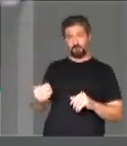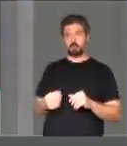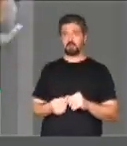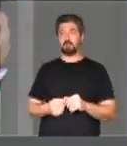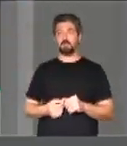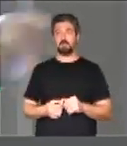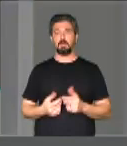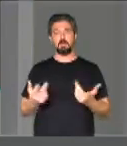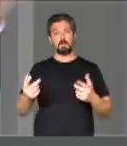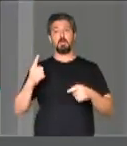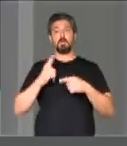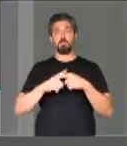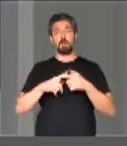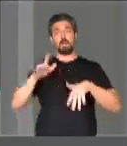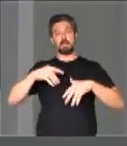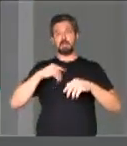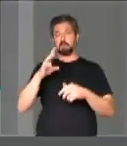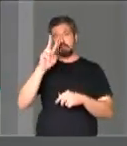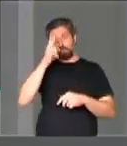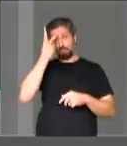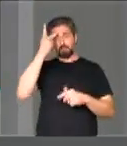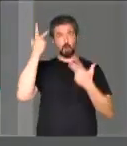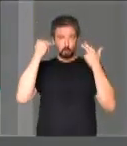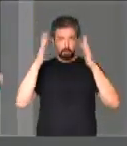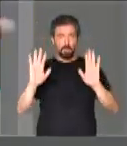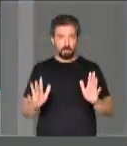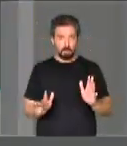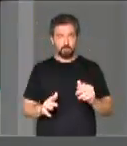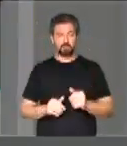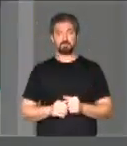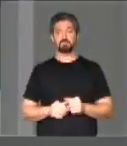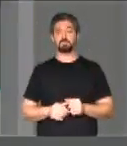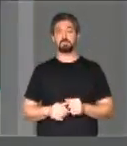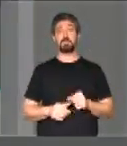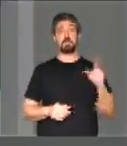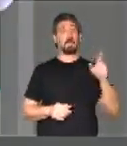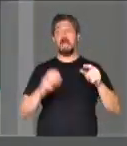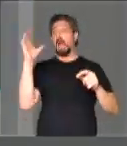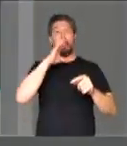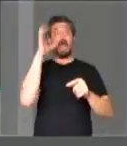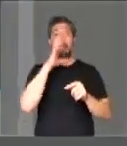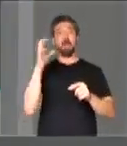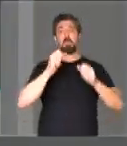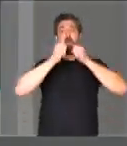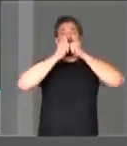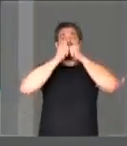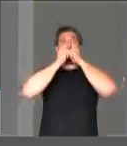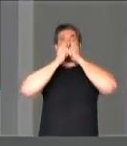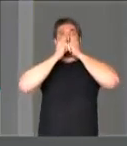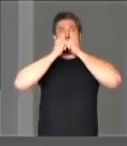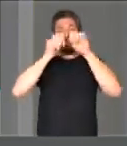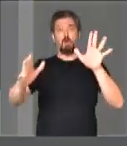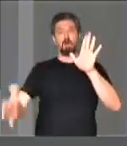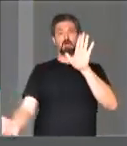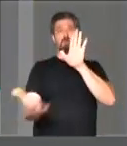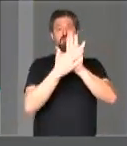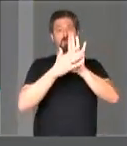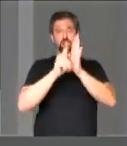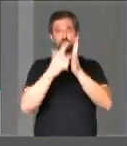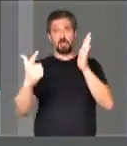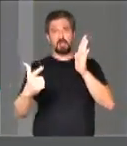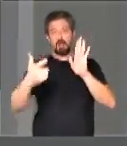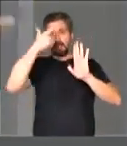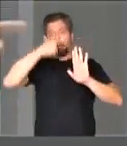gente dá umas cadeladas de vez em quando, é natural. Eles correm, já estampam a capa do